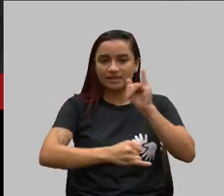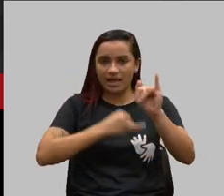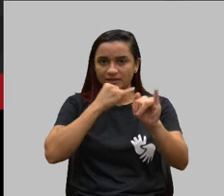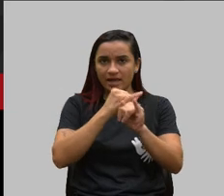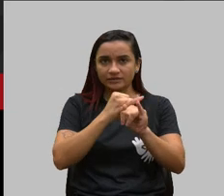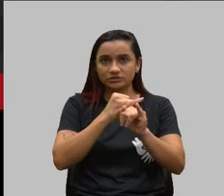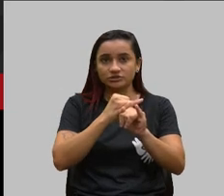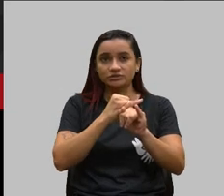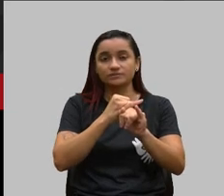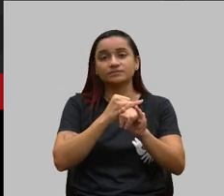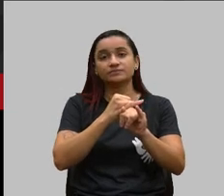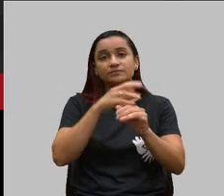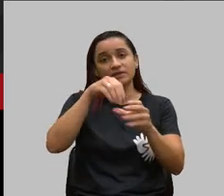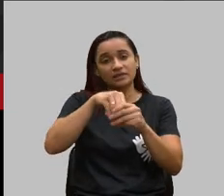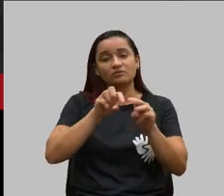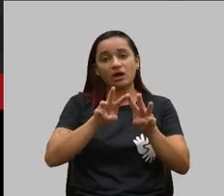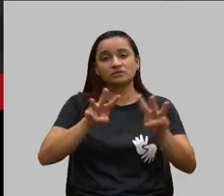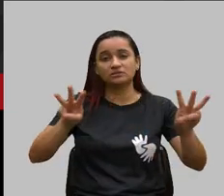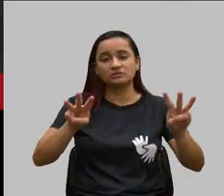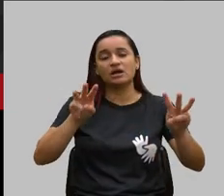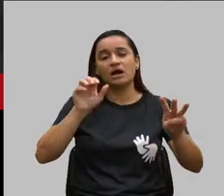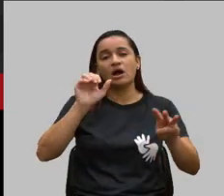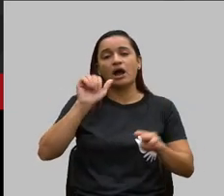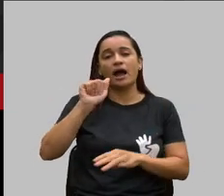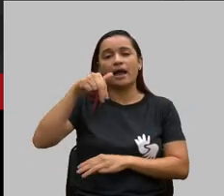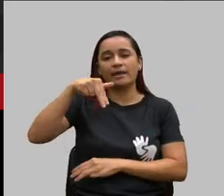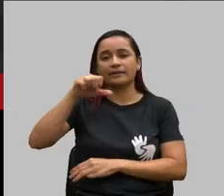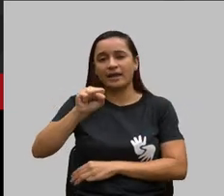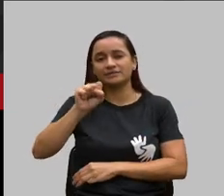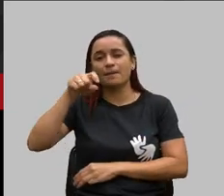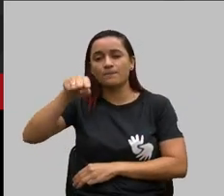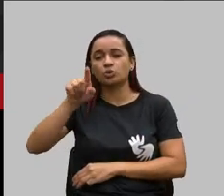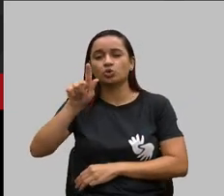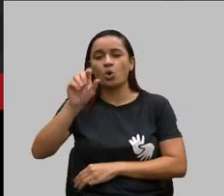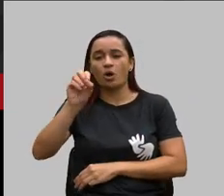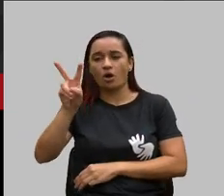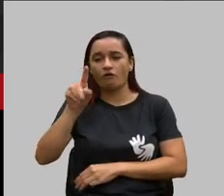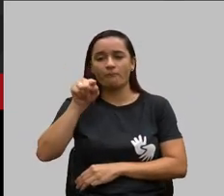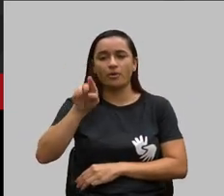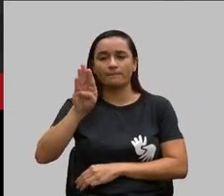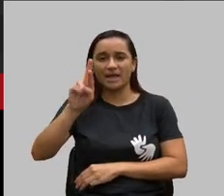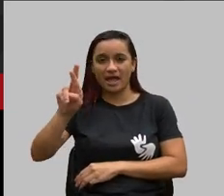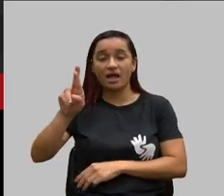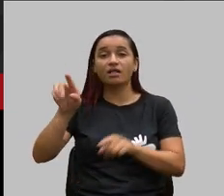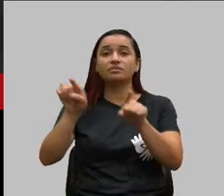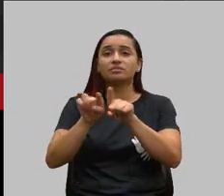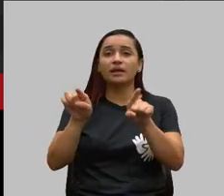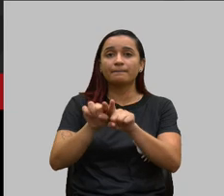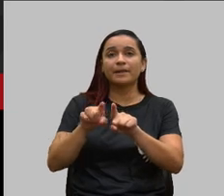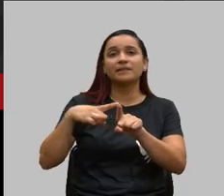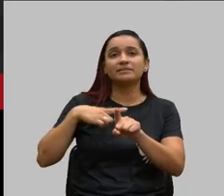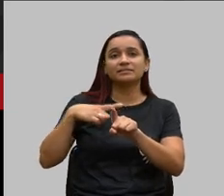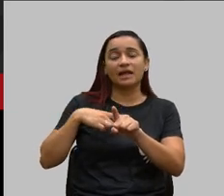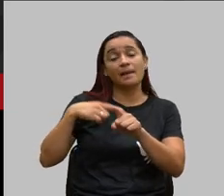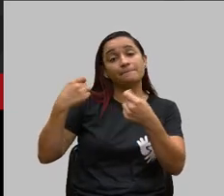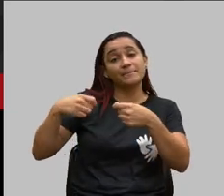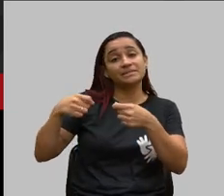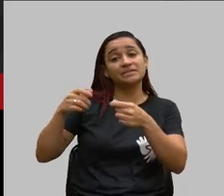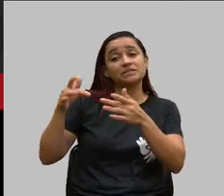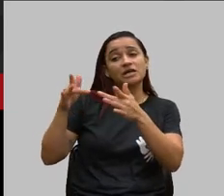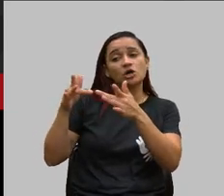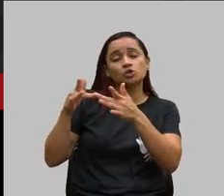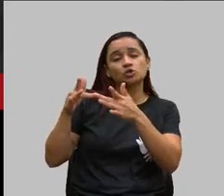NS do gore.br, sempre que na situação a gente exige o nível prata e o nível ouro para poder fazer esse acesso ou então,